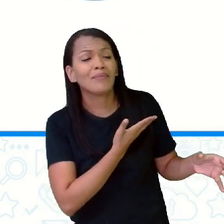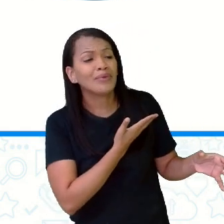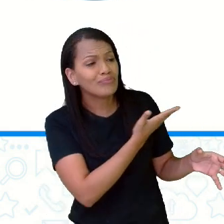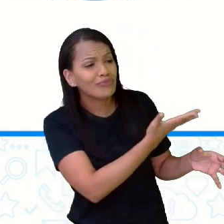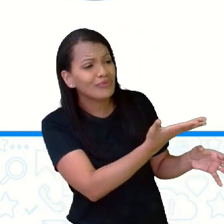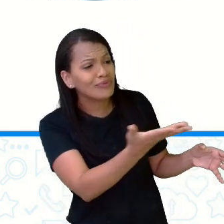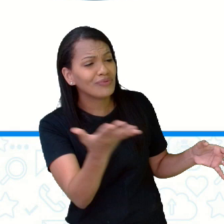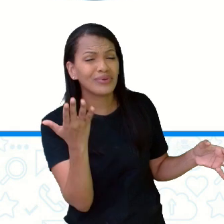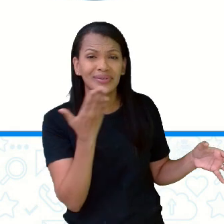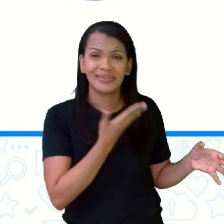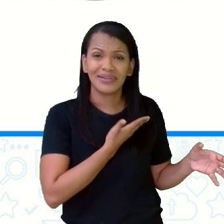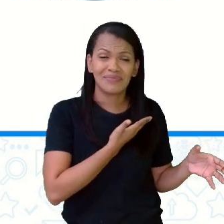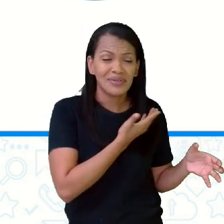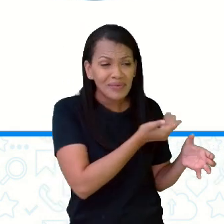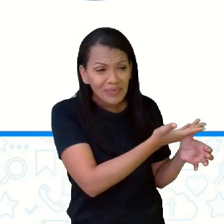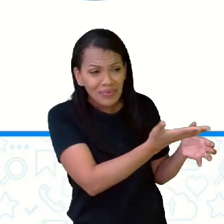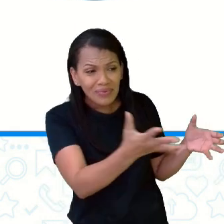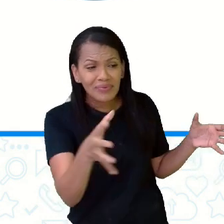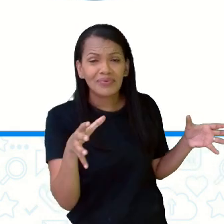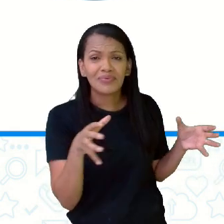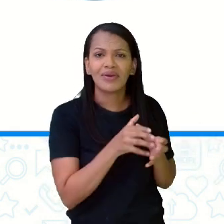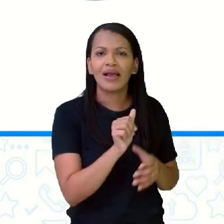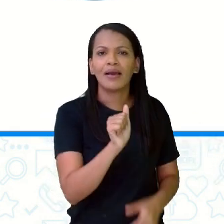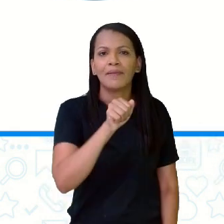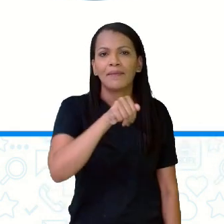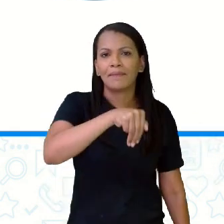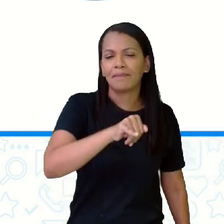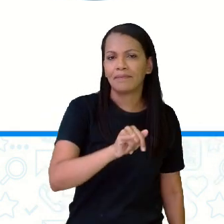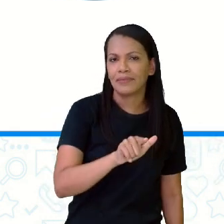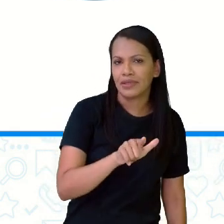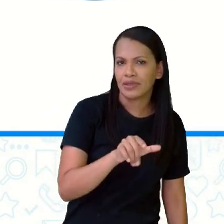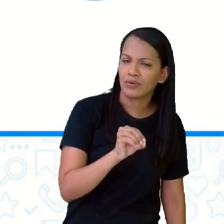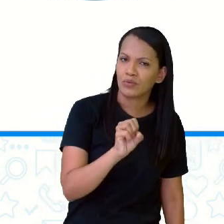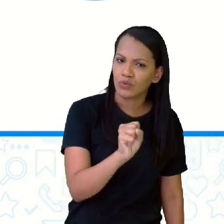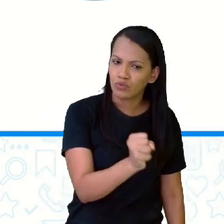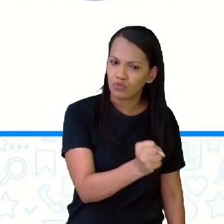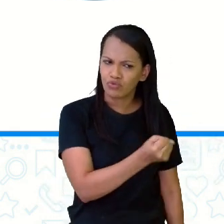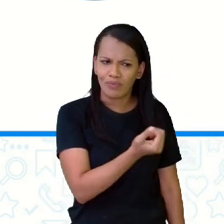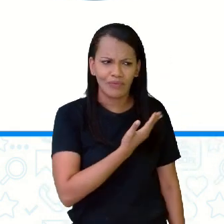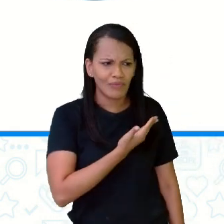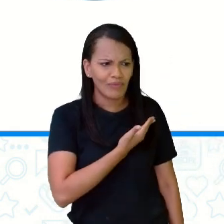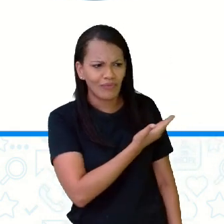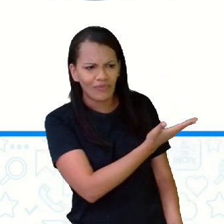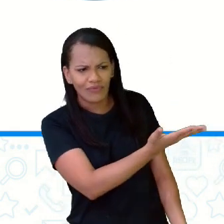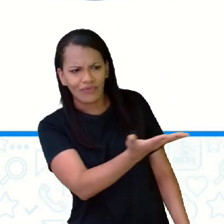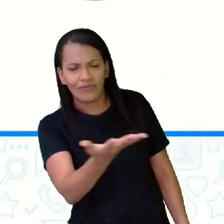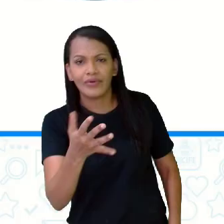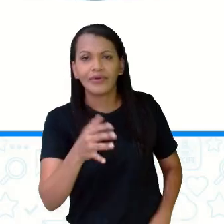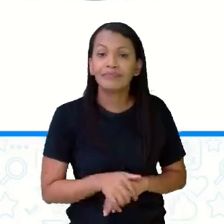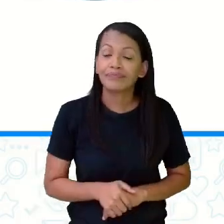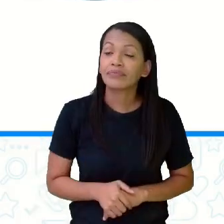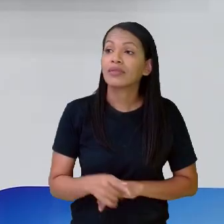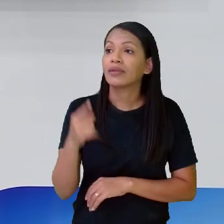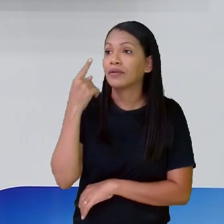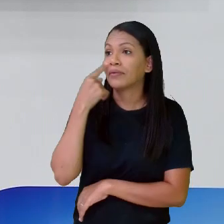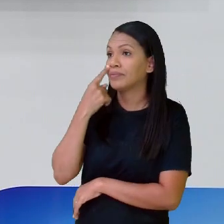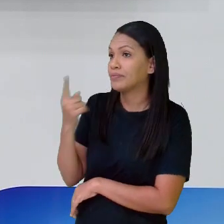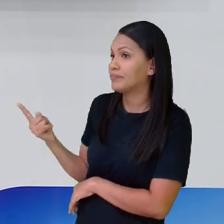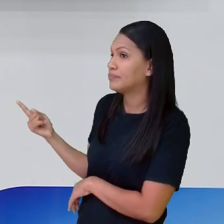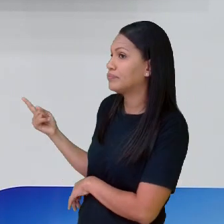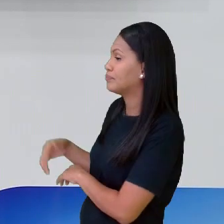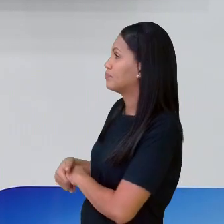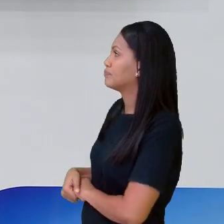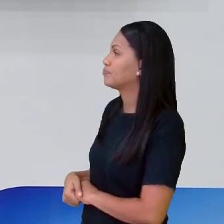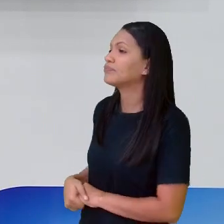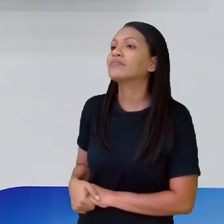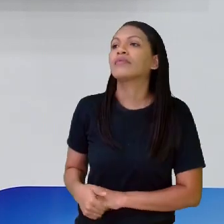amigos, não é? Coletivo de atores ou artistas. Quando você já deve ter ouvido falar, já